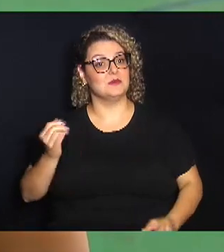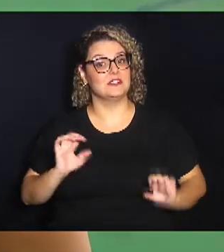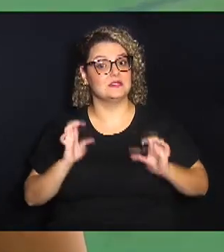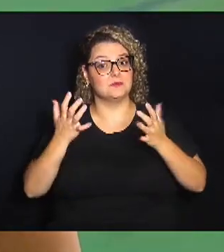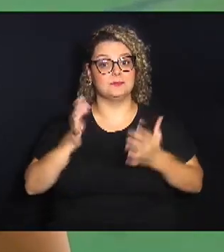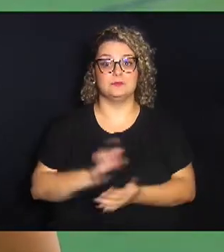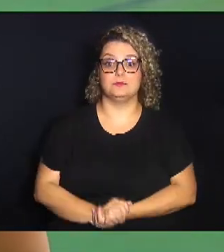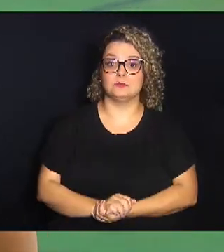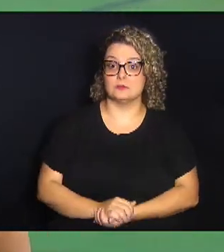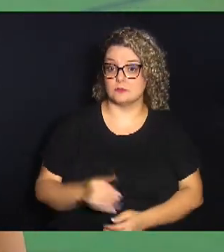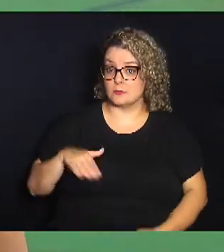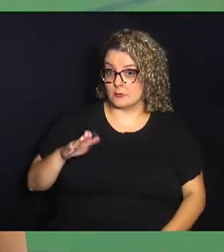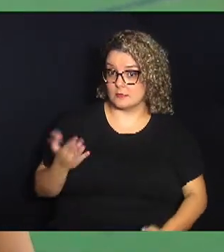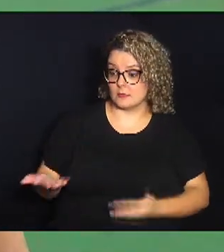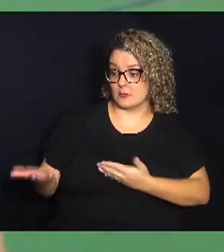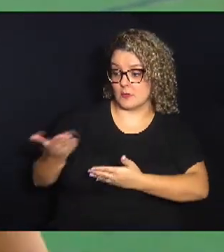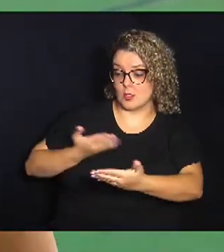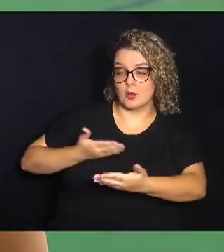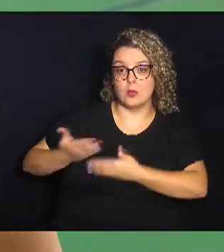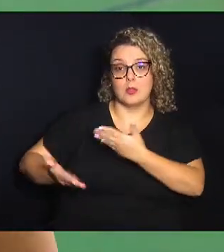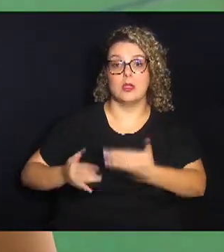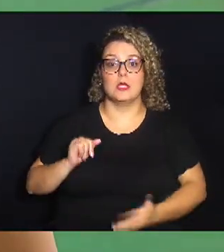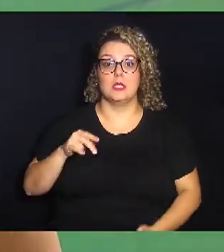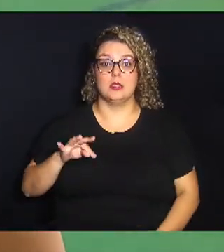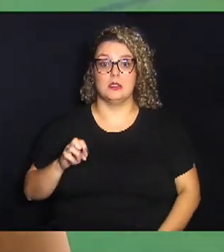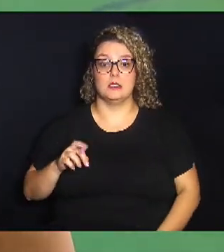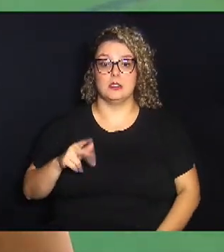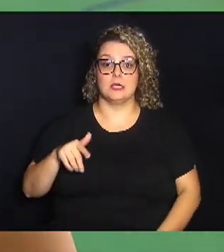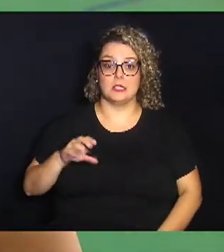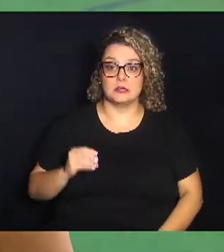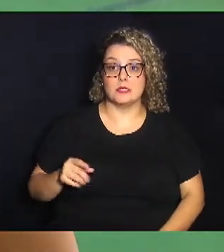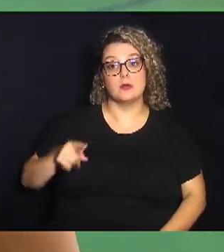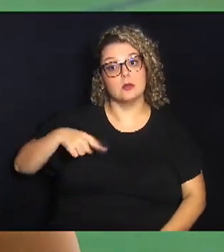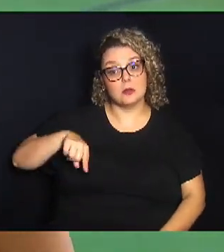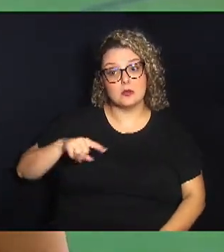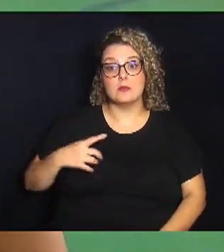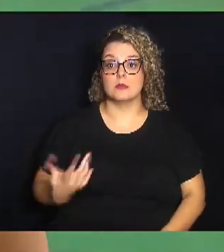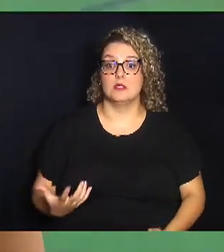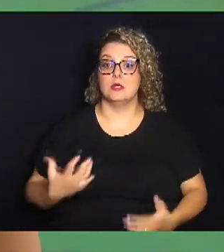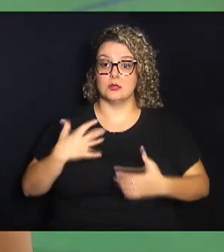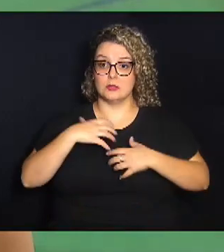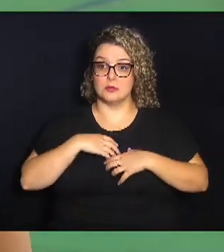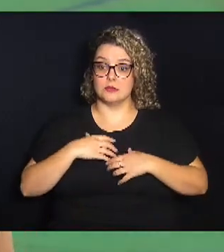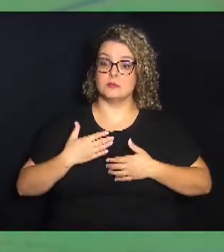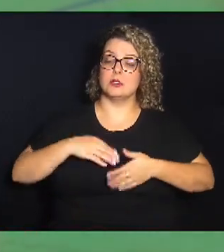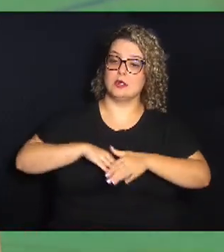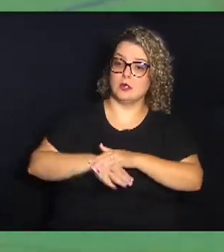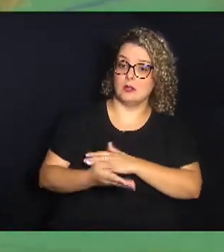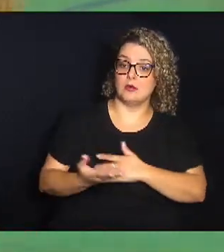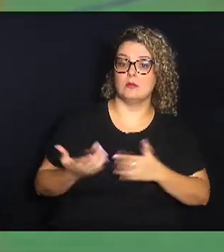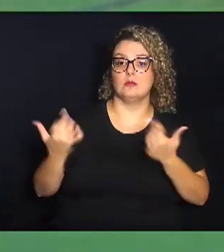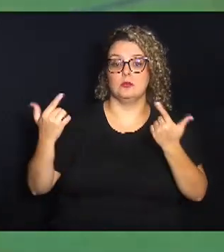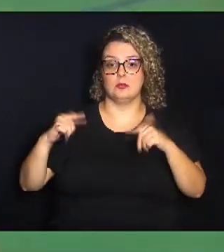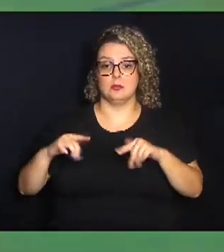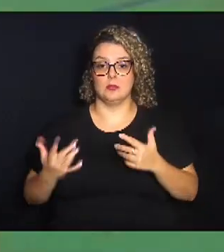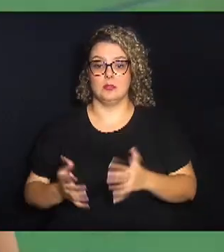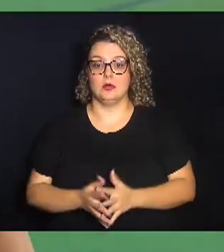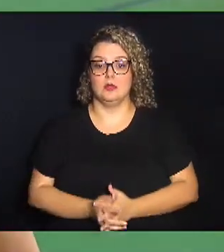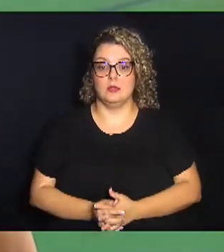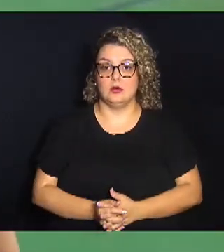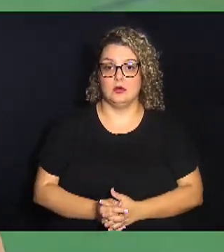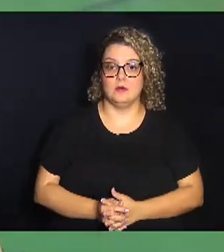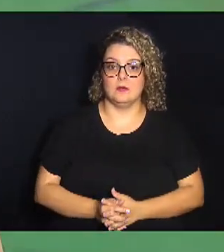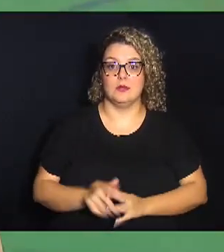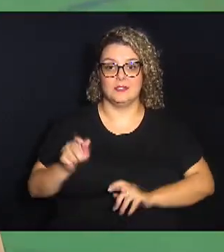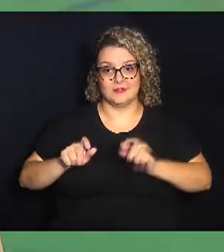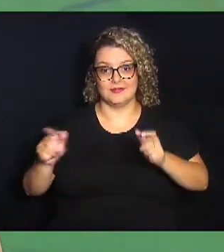É mais para a integração deles e para eles já ir se ambientando com o local, com as